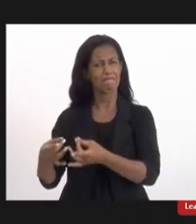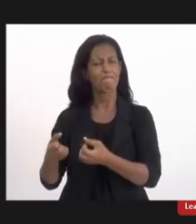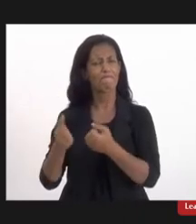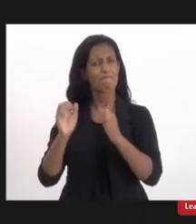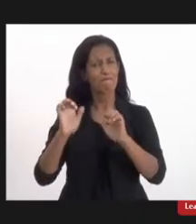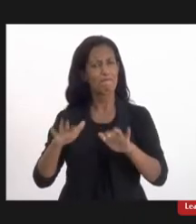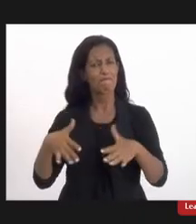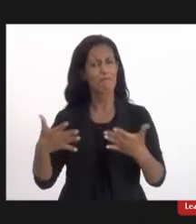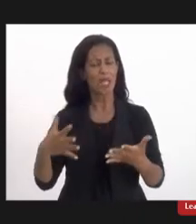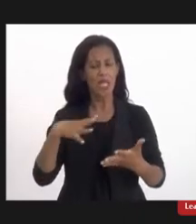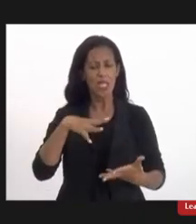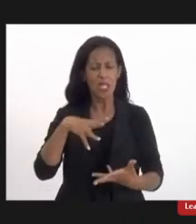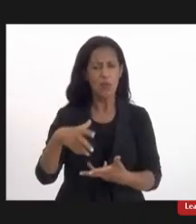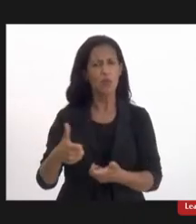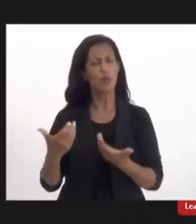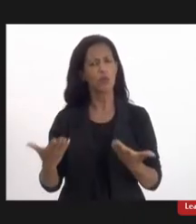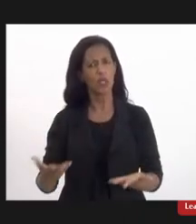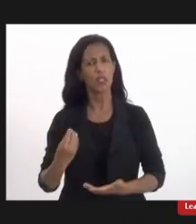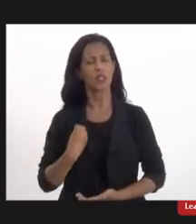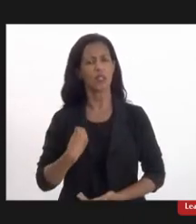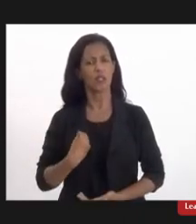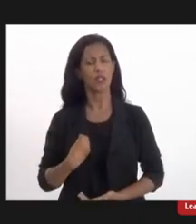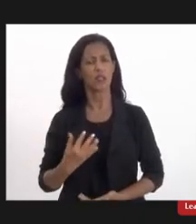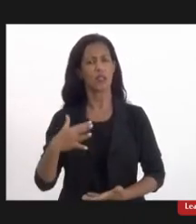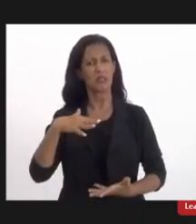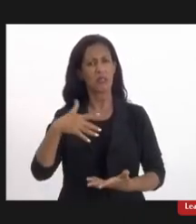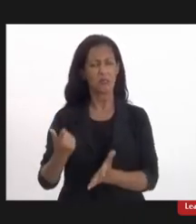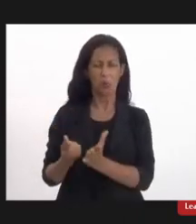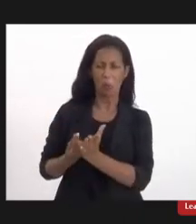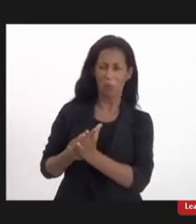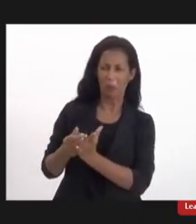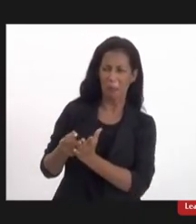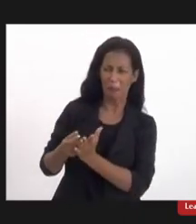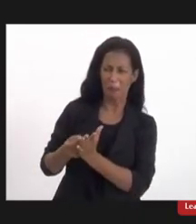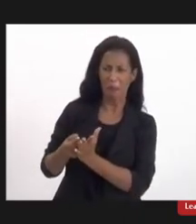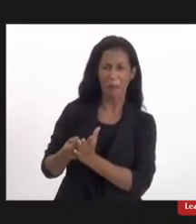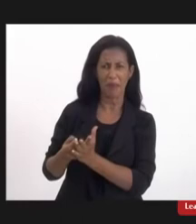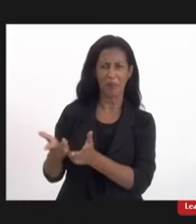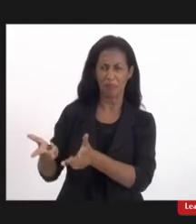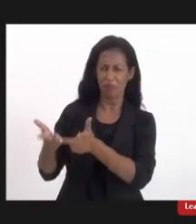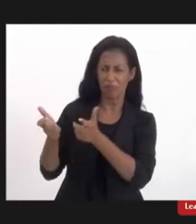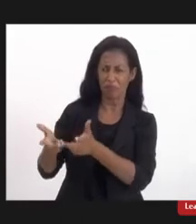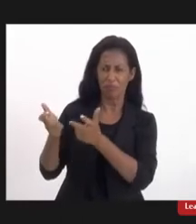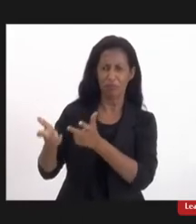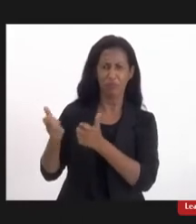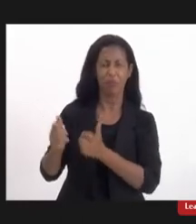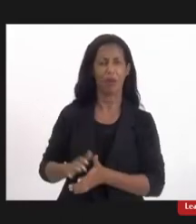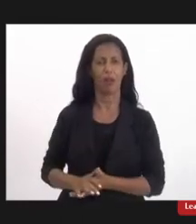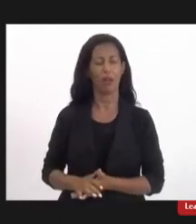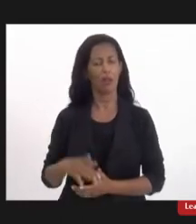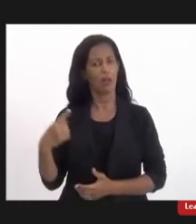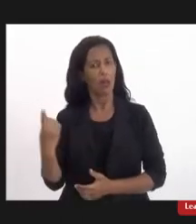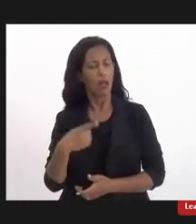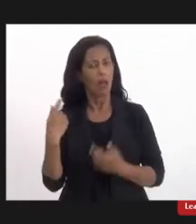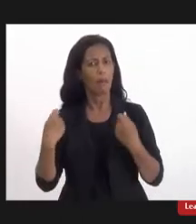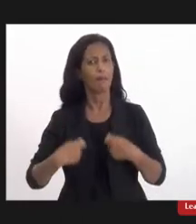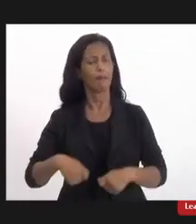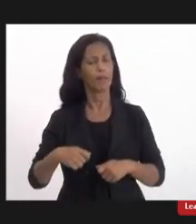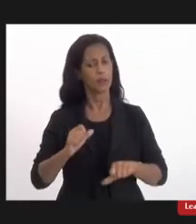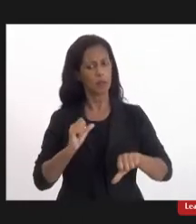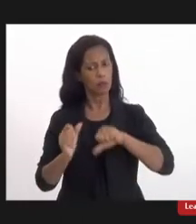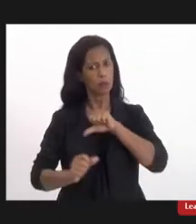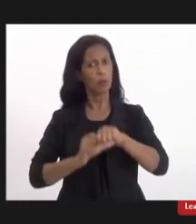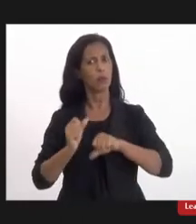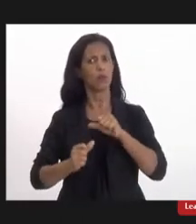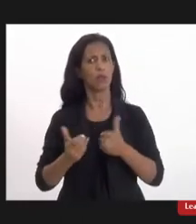Que mundo é esse que a gente vive? Esse mundo capitalista de exploração, né? Que a gente precisa reverter